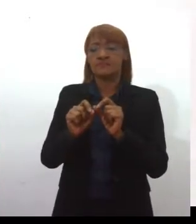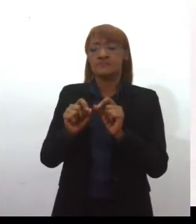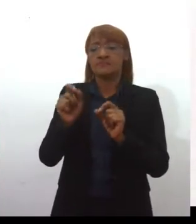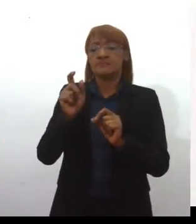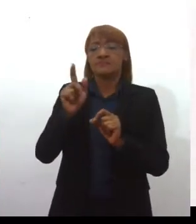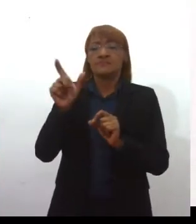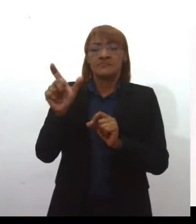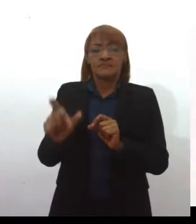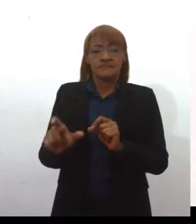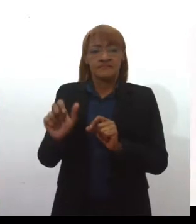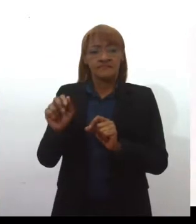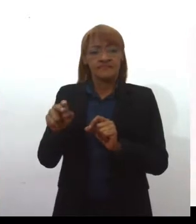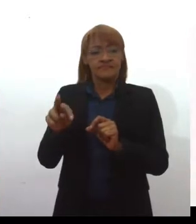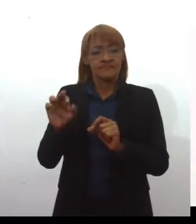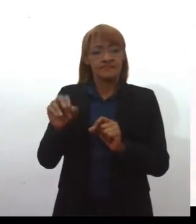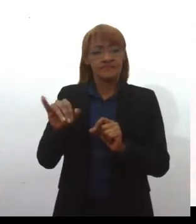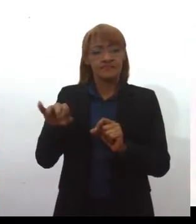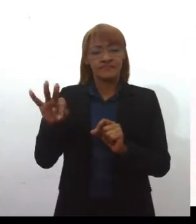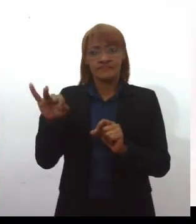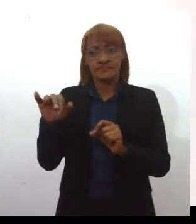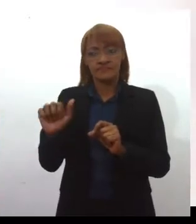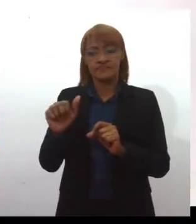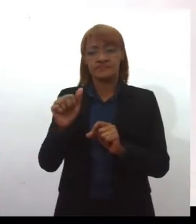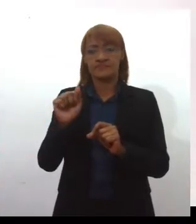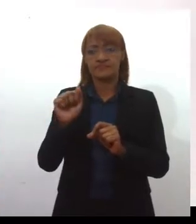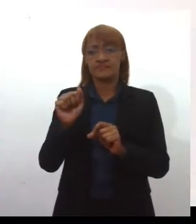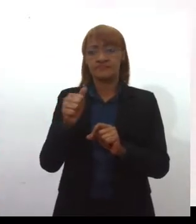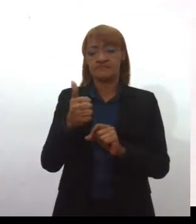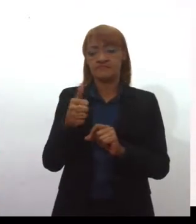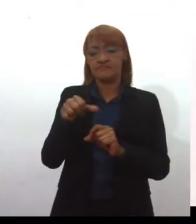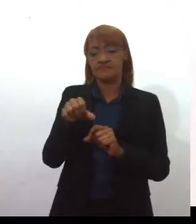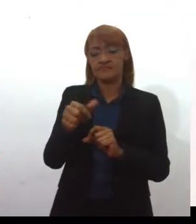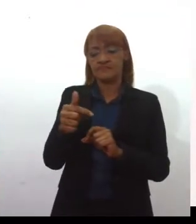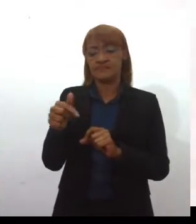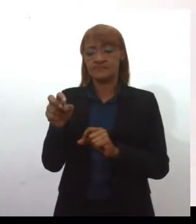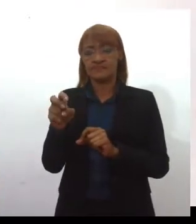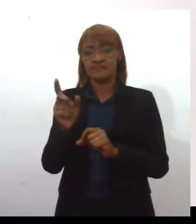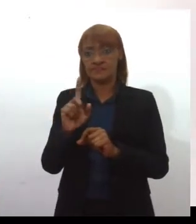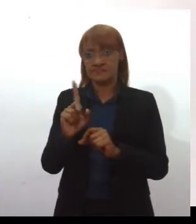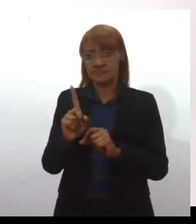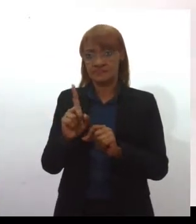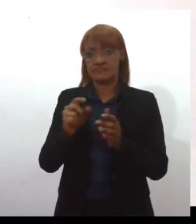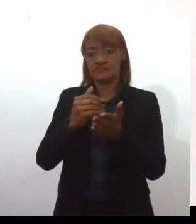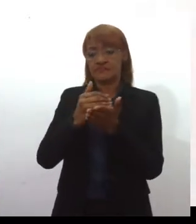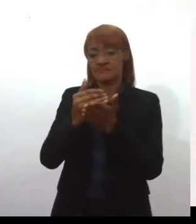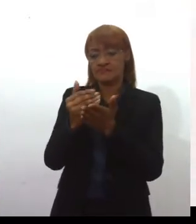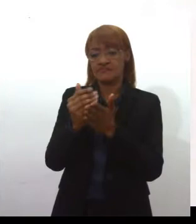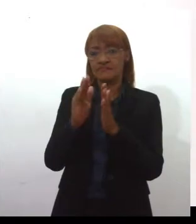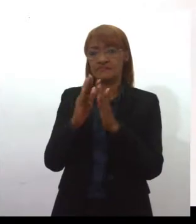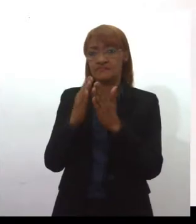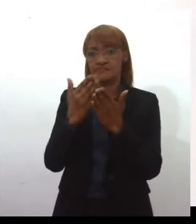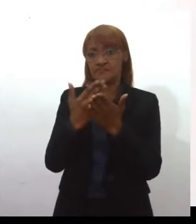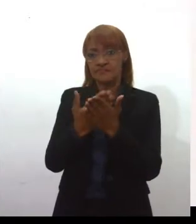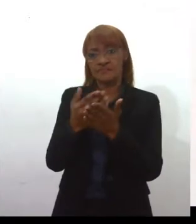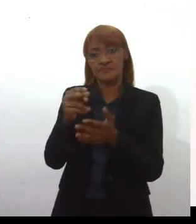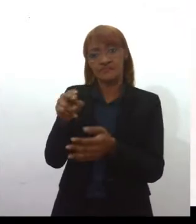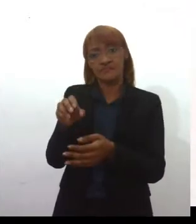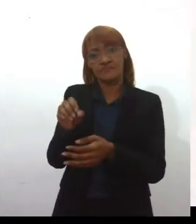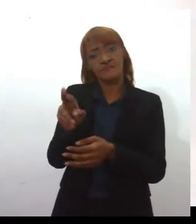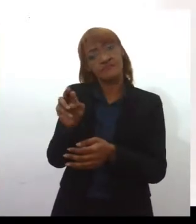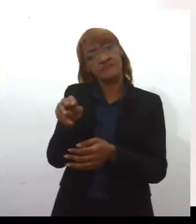de 1925. Não, ela já começa na escola normal, E na mesma escola normal, ela também é